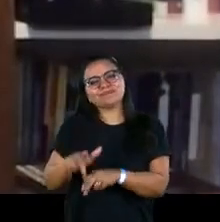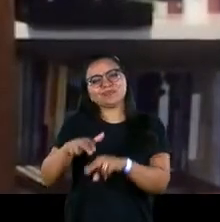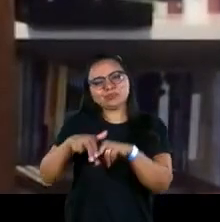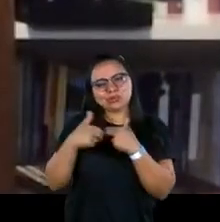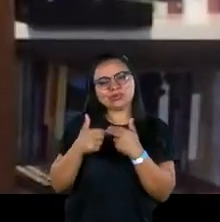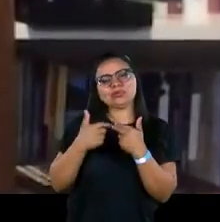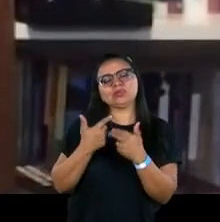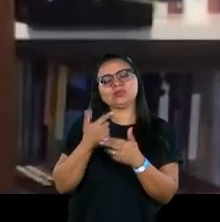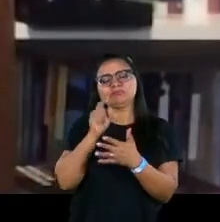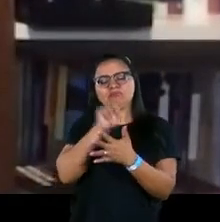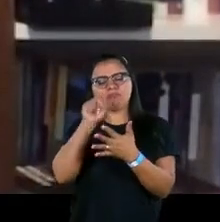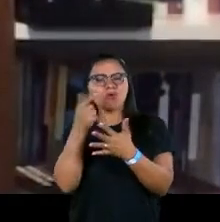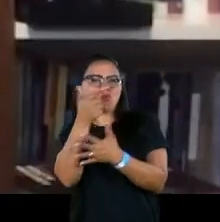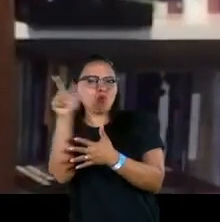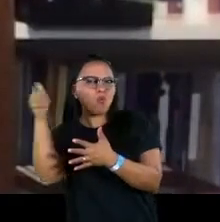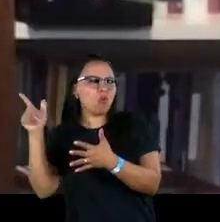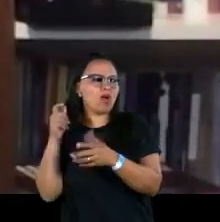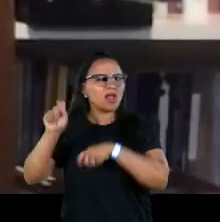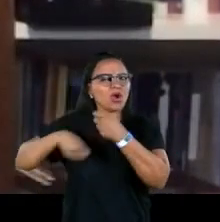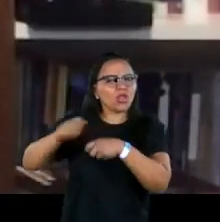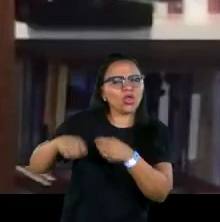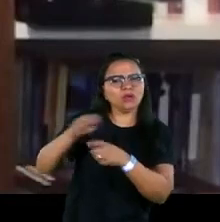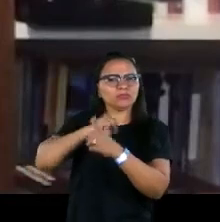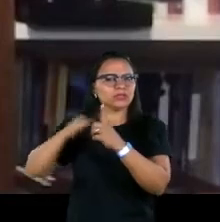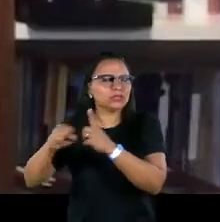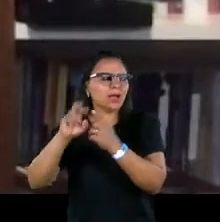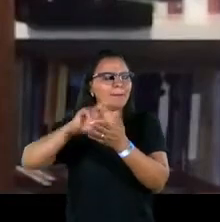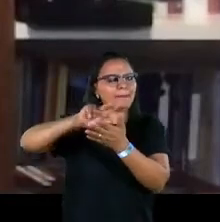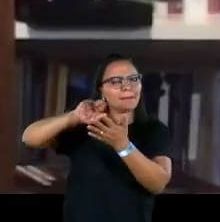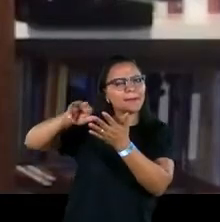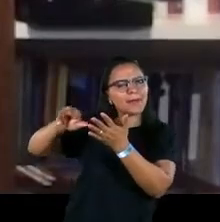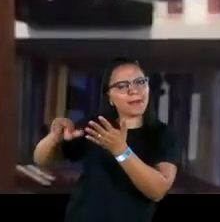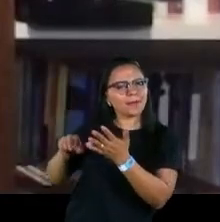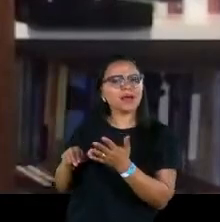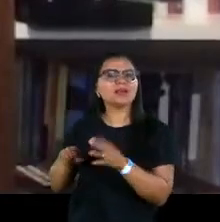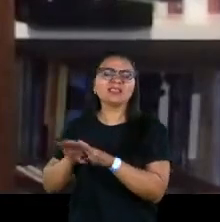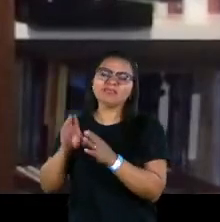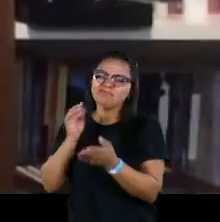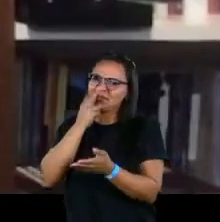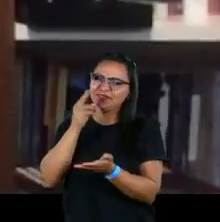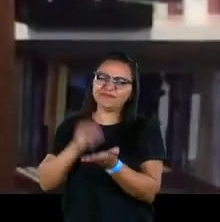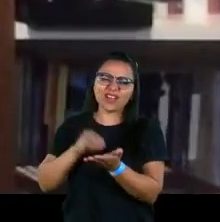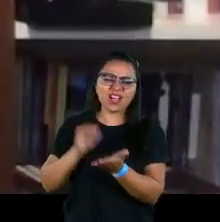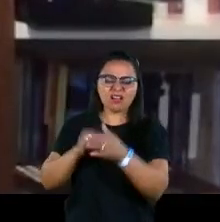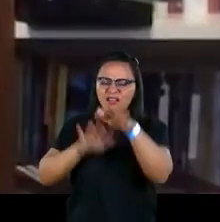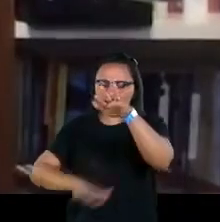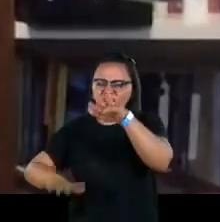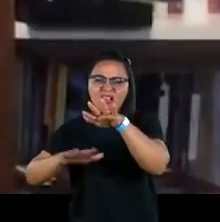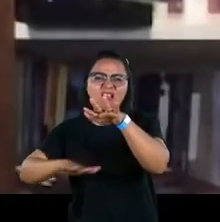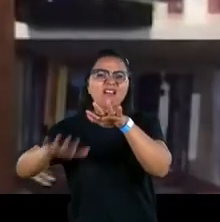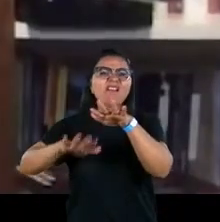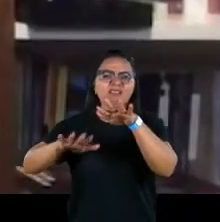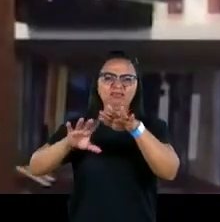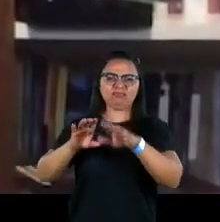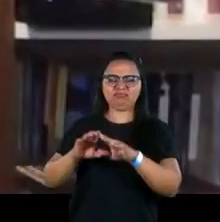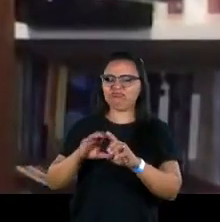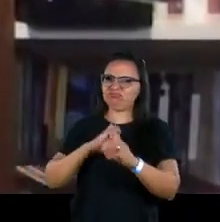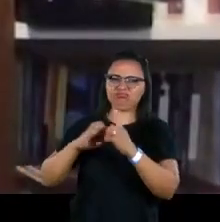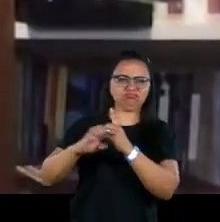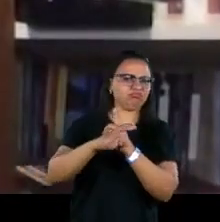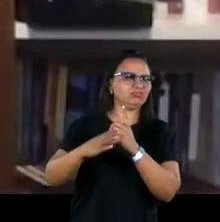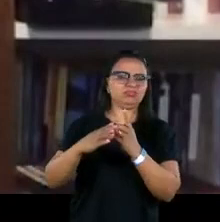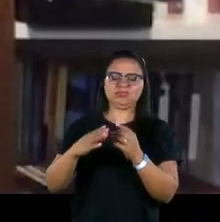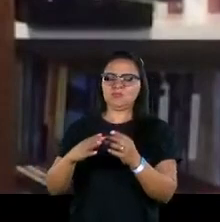de outras questões econômicas, sociais, etc., e da distribuição, da questão da desigualdade, das questões